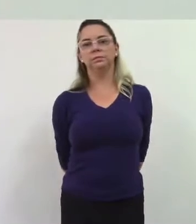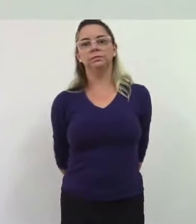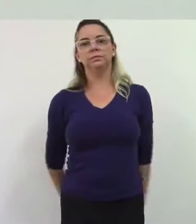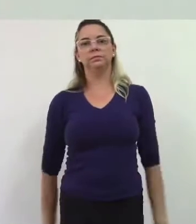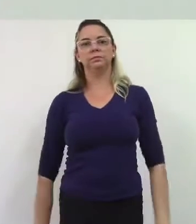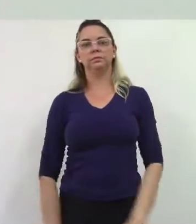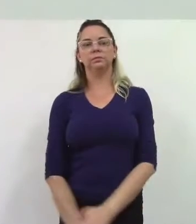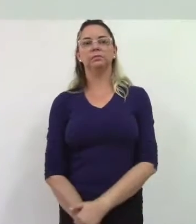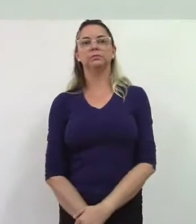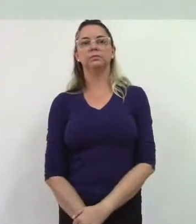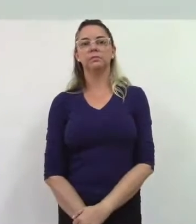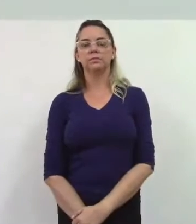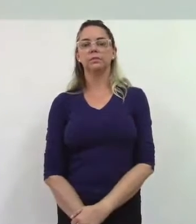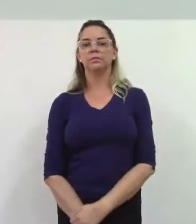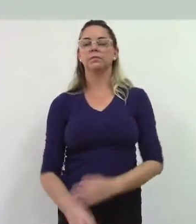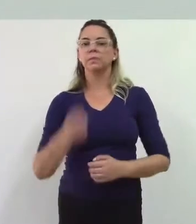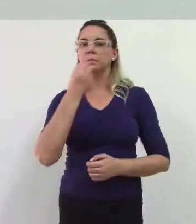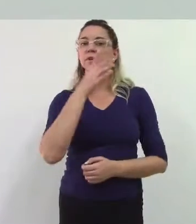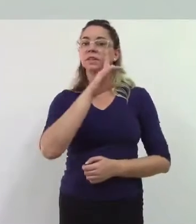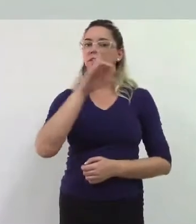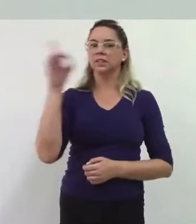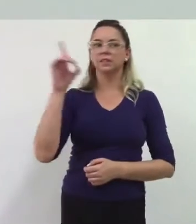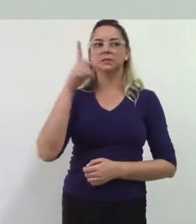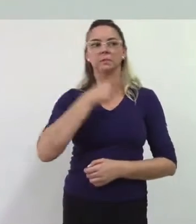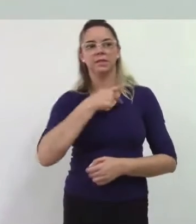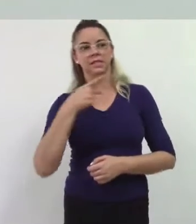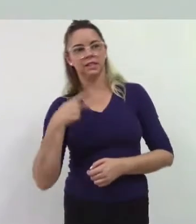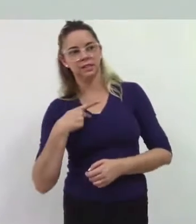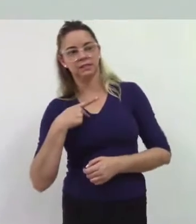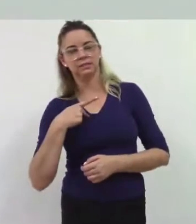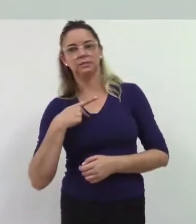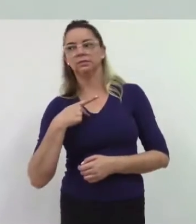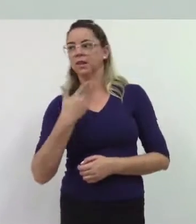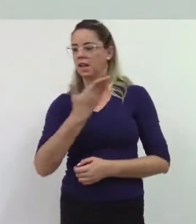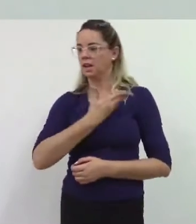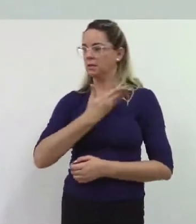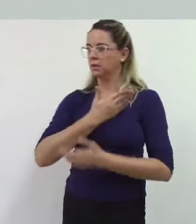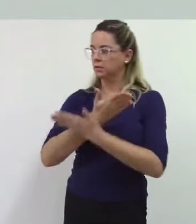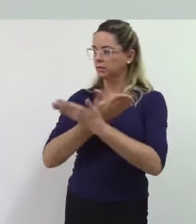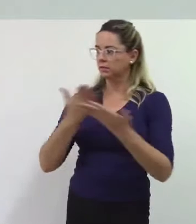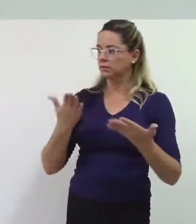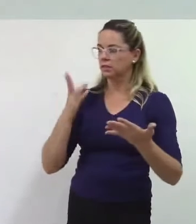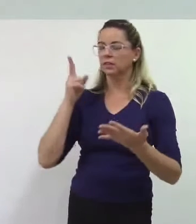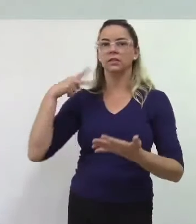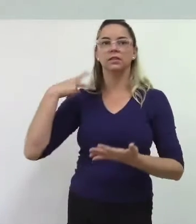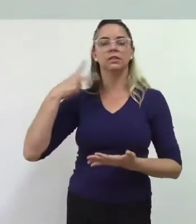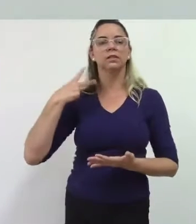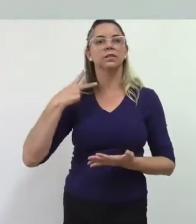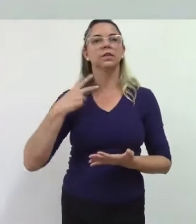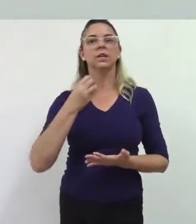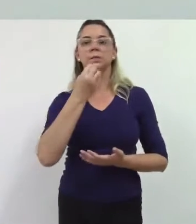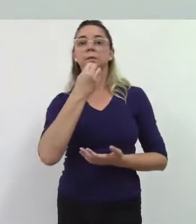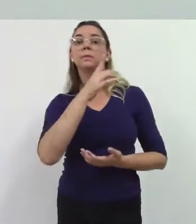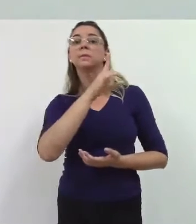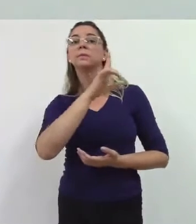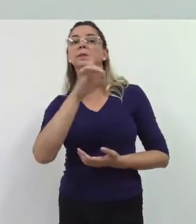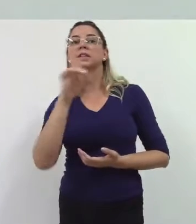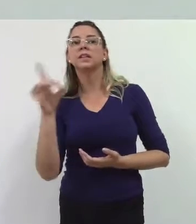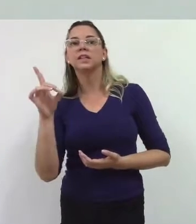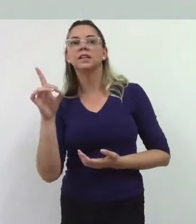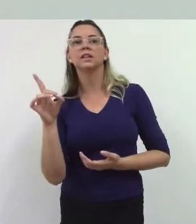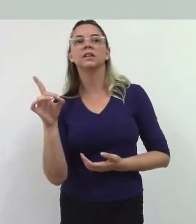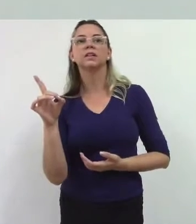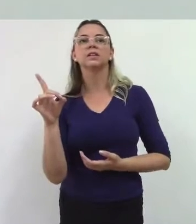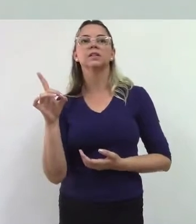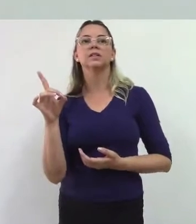Bom dia, senhor presidente, colegas vereadoras, vereadores. Bom dia aos sites que transmitem as